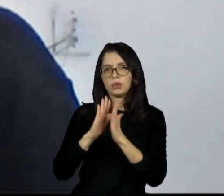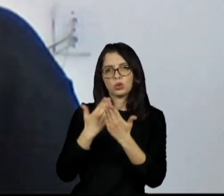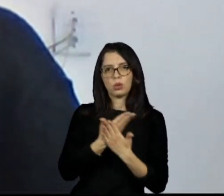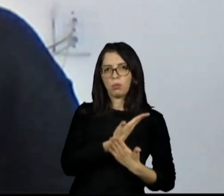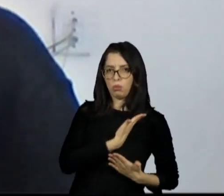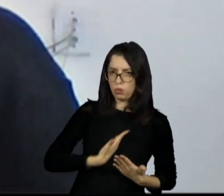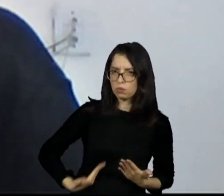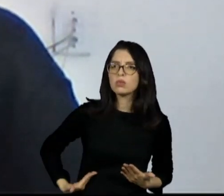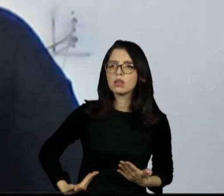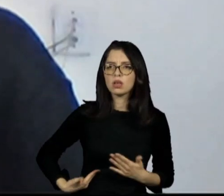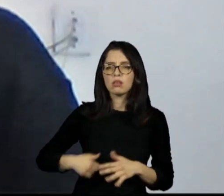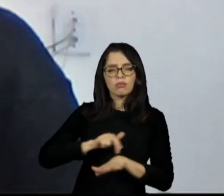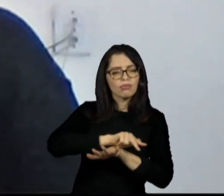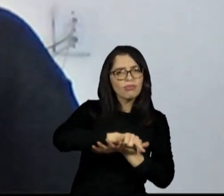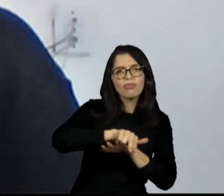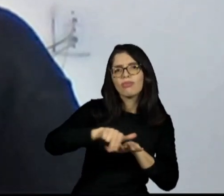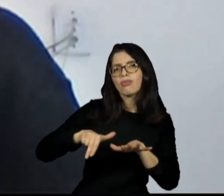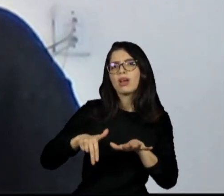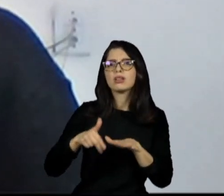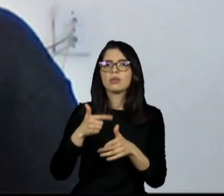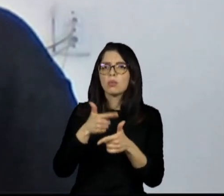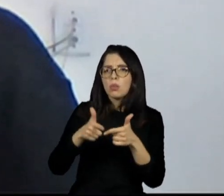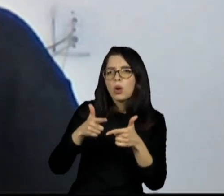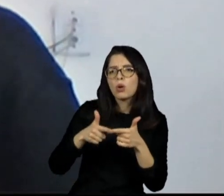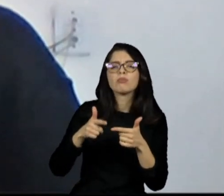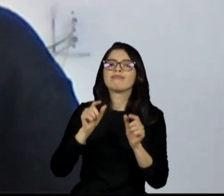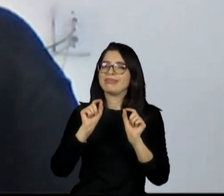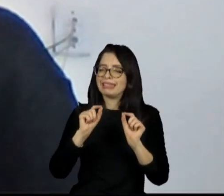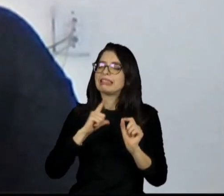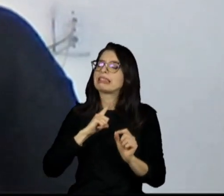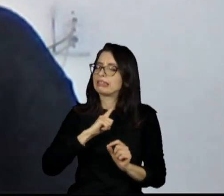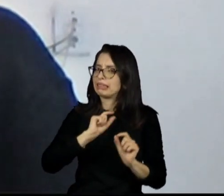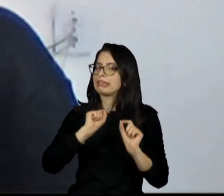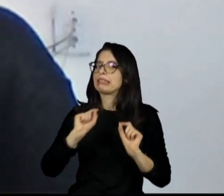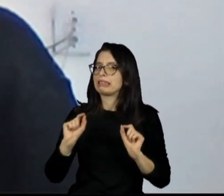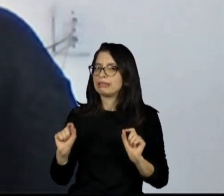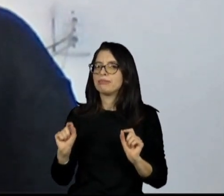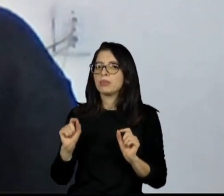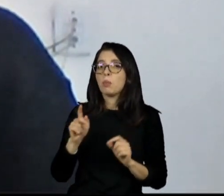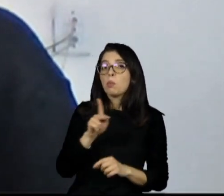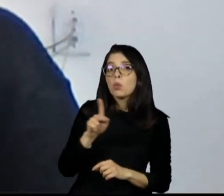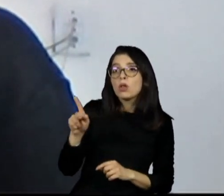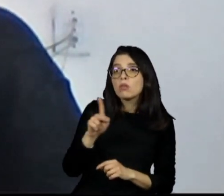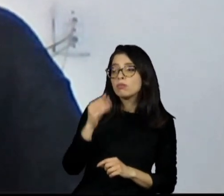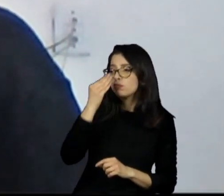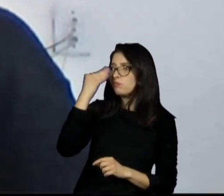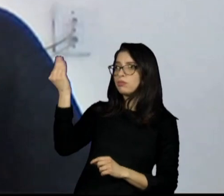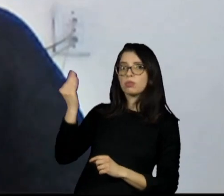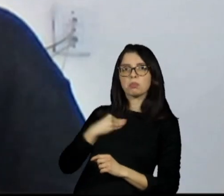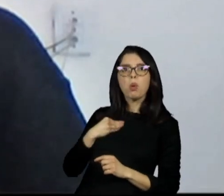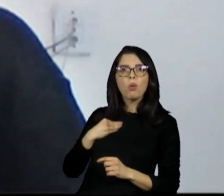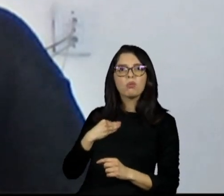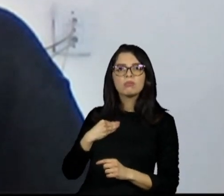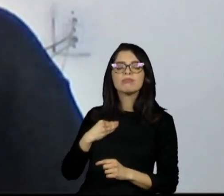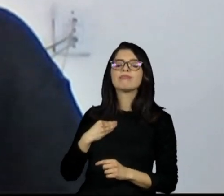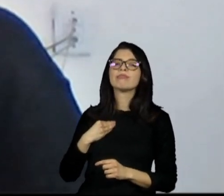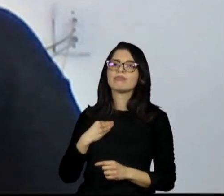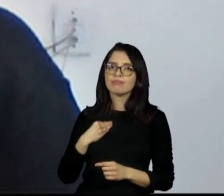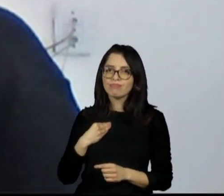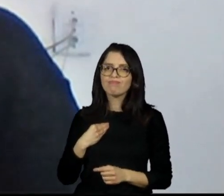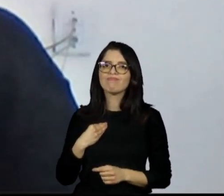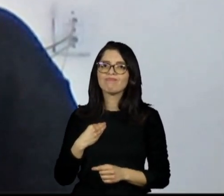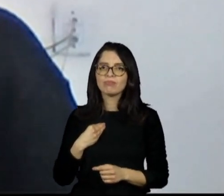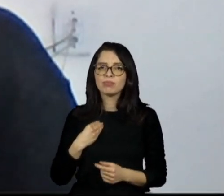diversos tipos de problemas ali dentro da sala de aula, desde aquele professor que não estava muito afim de dar